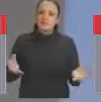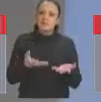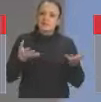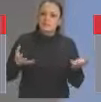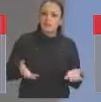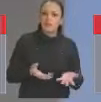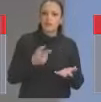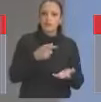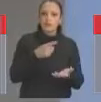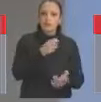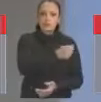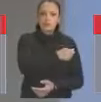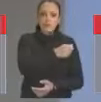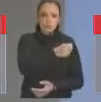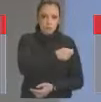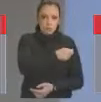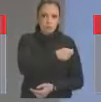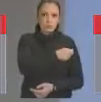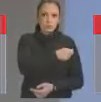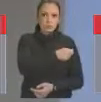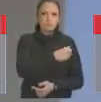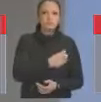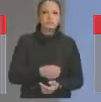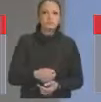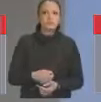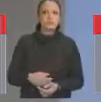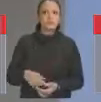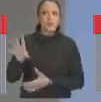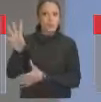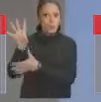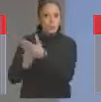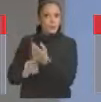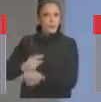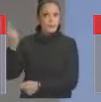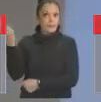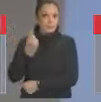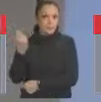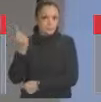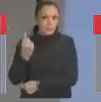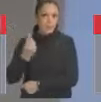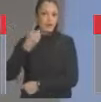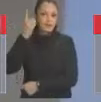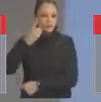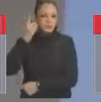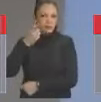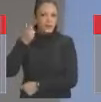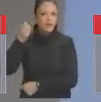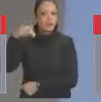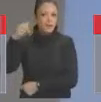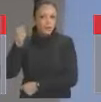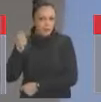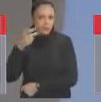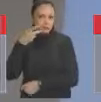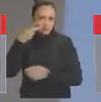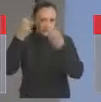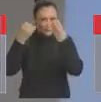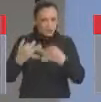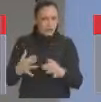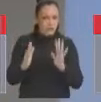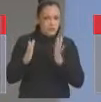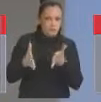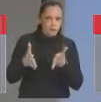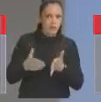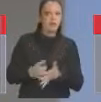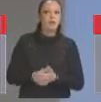movimento Direita Sorocabana, inspirando-se na iniciativa da deputada eleita Ana Carolina, aquela que eu citei, que já está